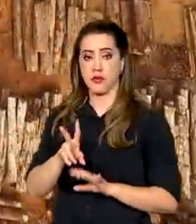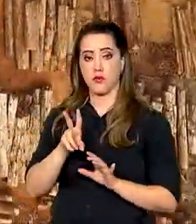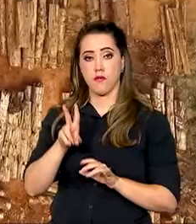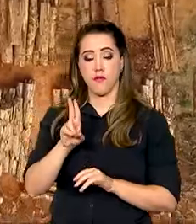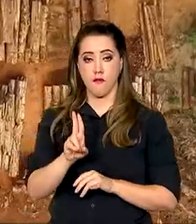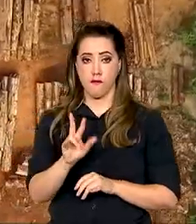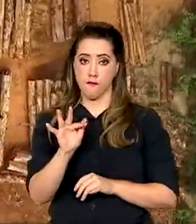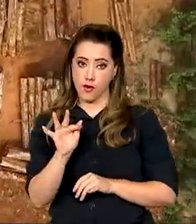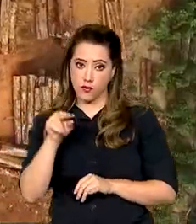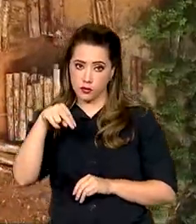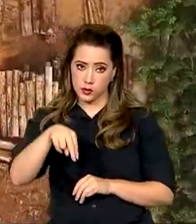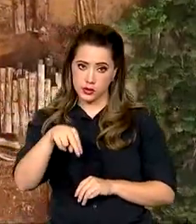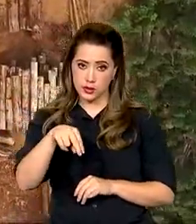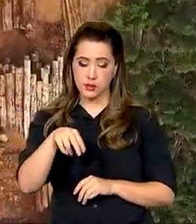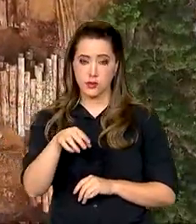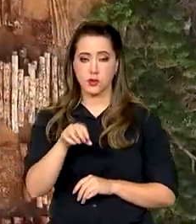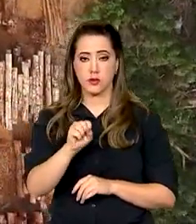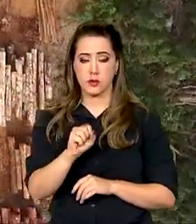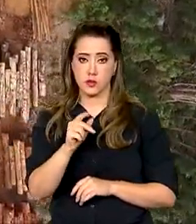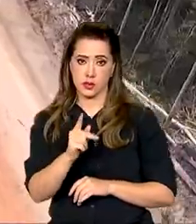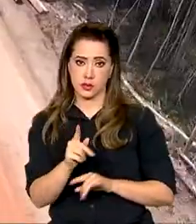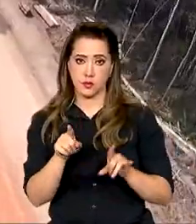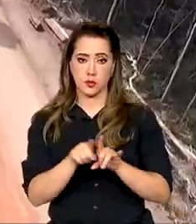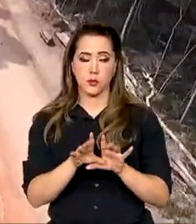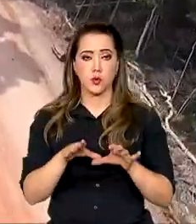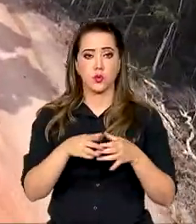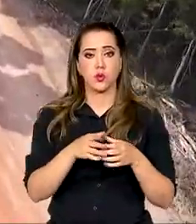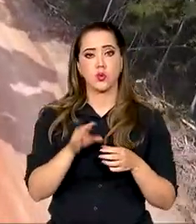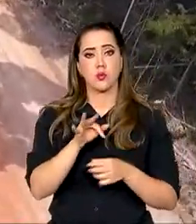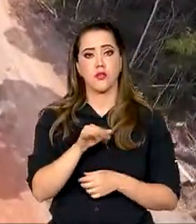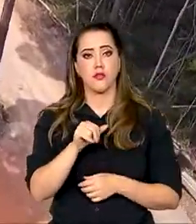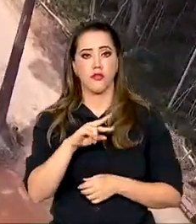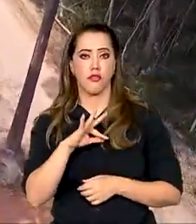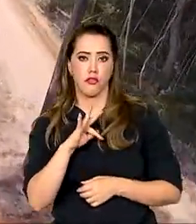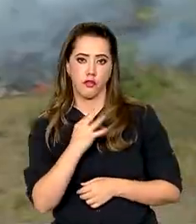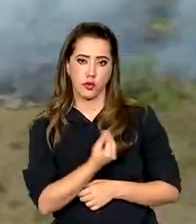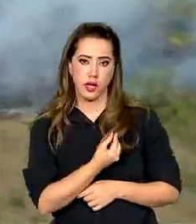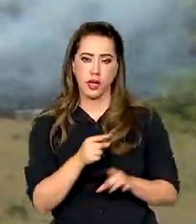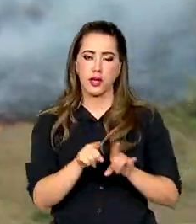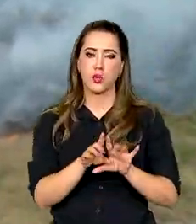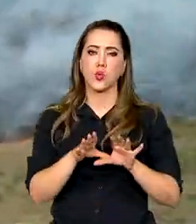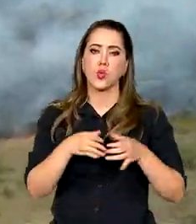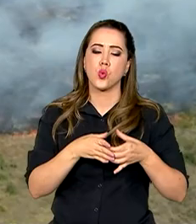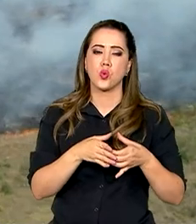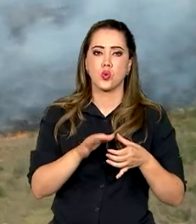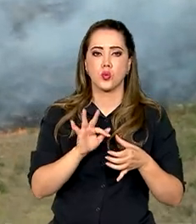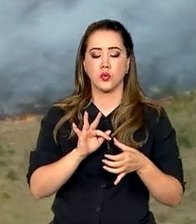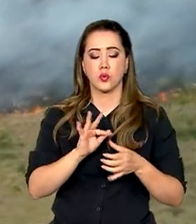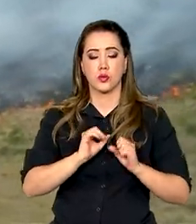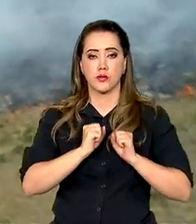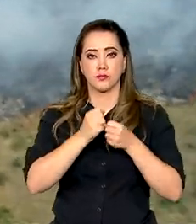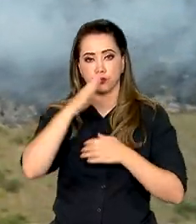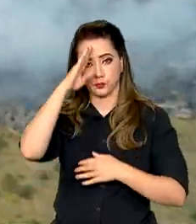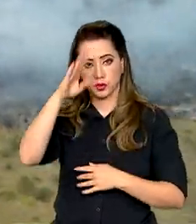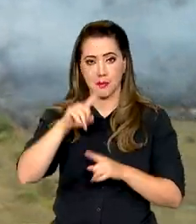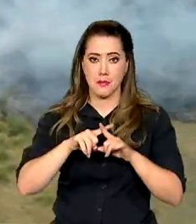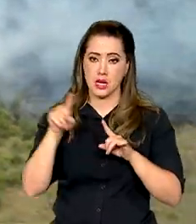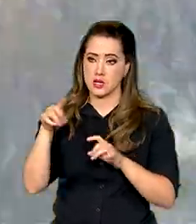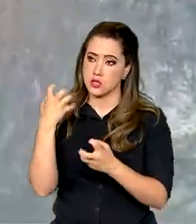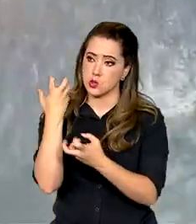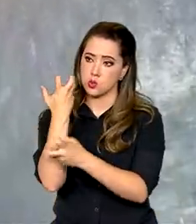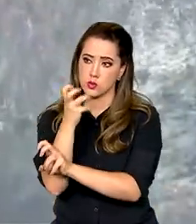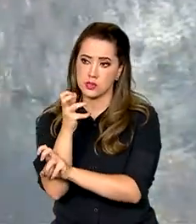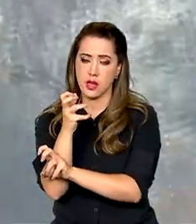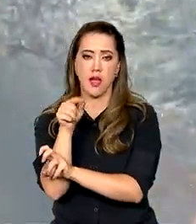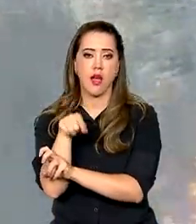Nacional de Segurança Pública, a Fundação Nacional dos Povos Indígenas e as Forças Armadas. Mas, no Cerrado, os dados